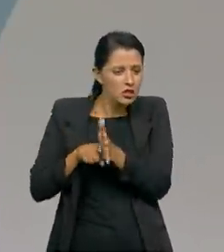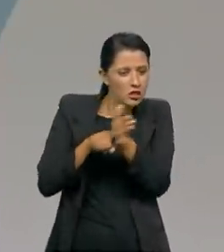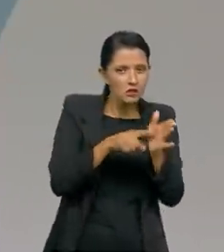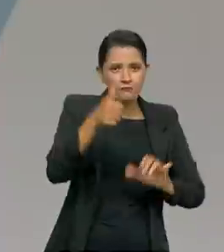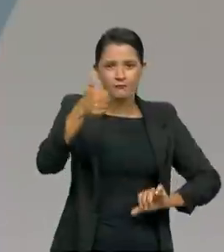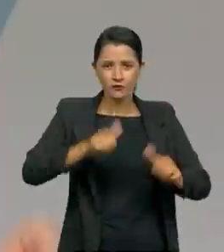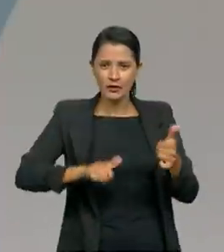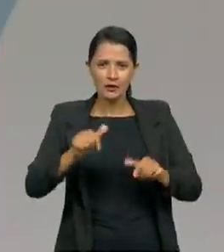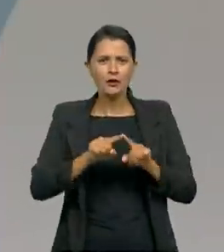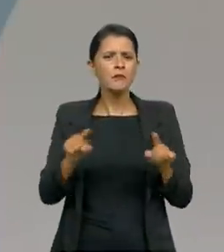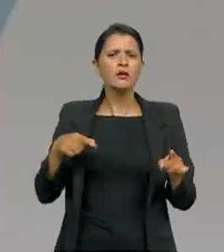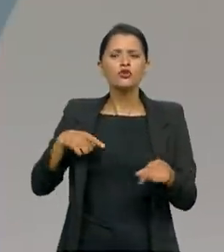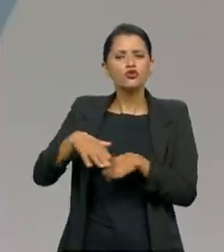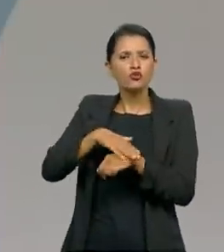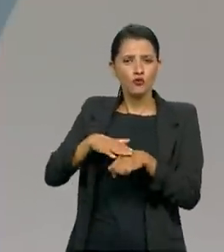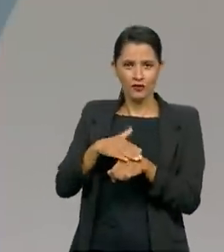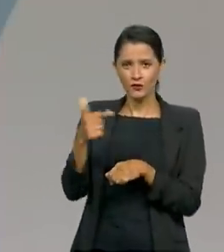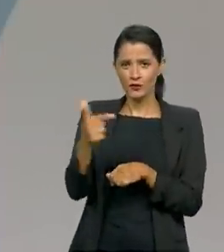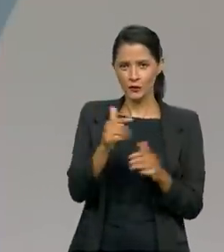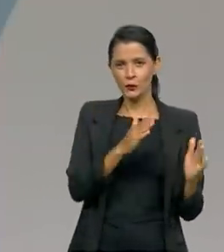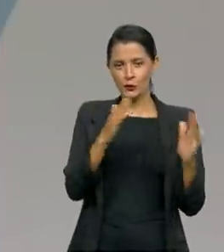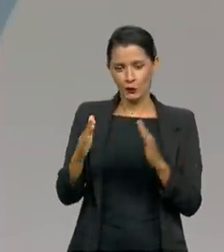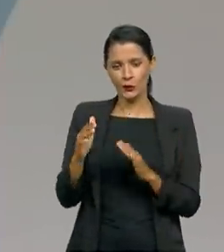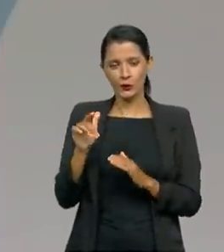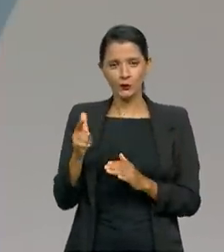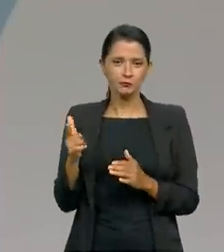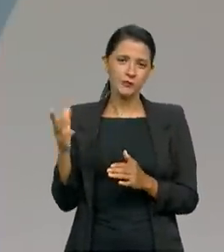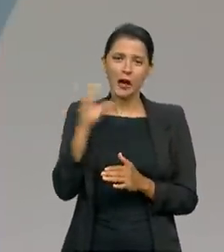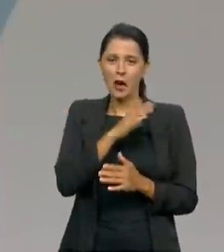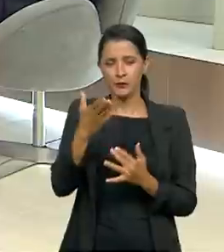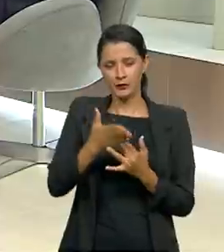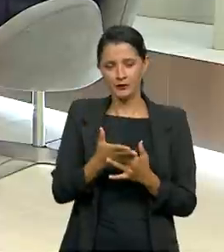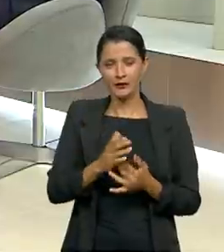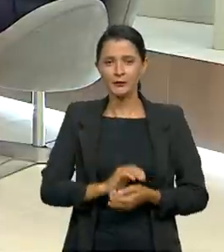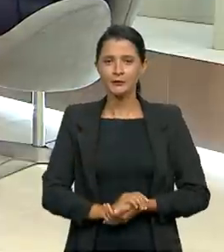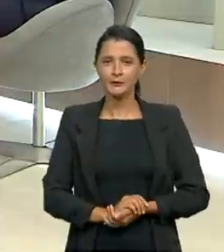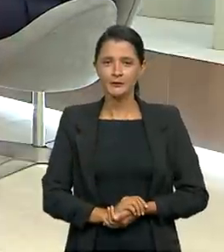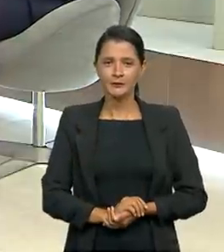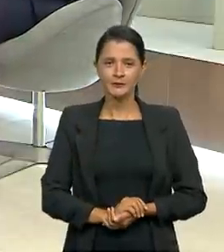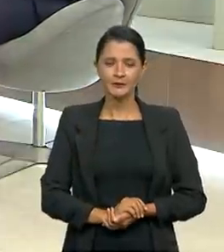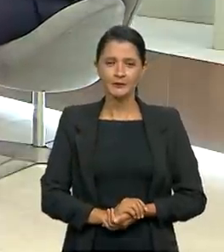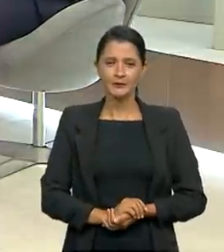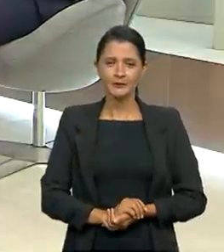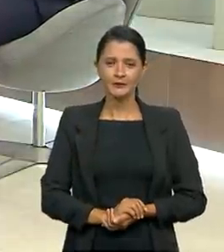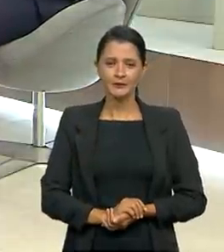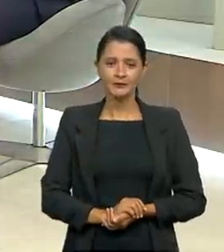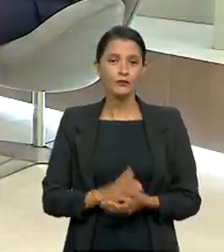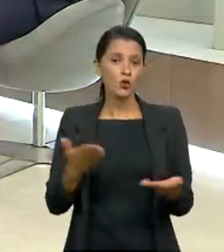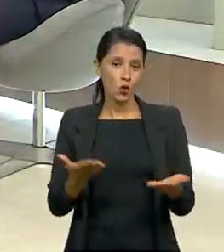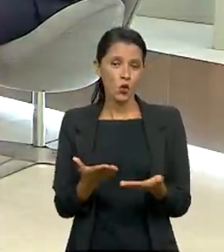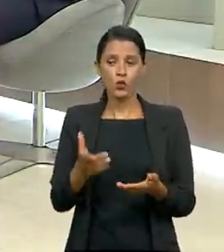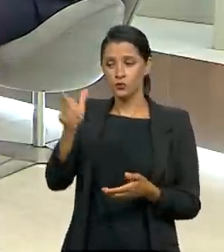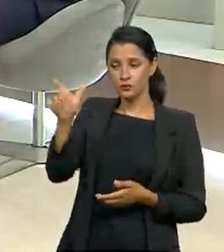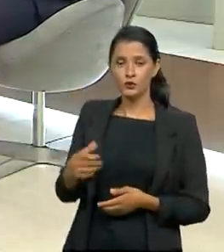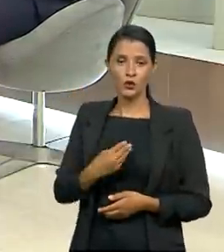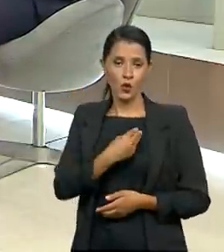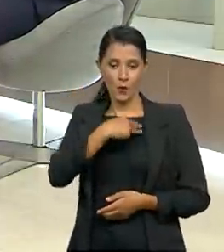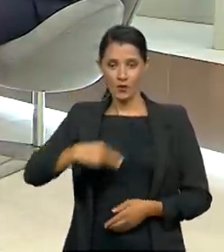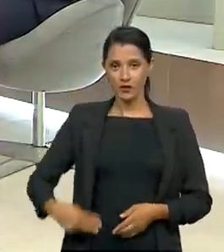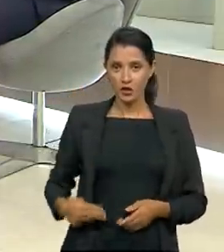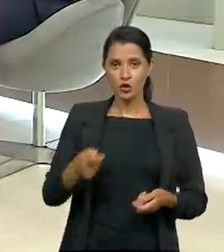avaliada. Mas a gente conversa sobre isso no segundo bloco, ministro. Vamos para o rápido intervalo. Obrigado. Hoje eu estou com o ministro da